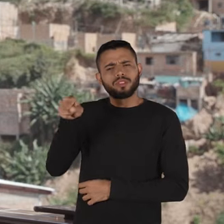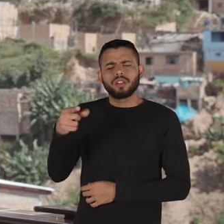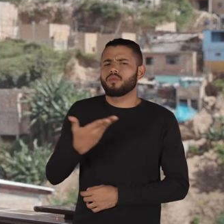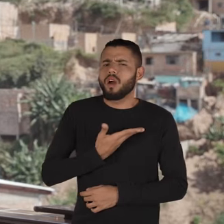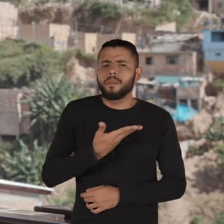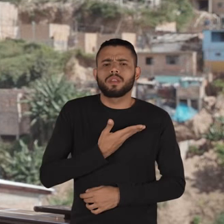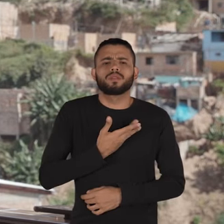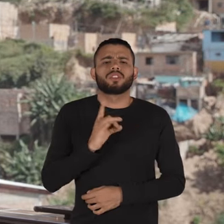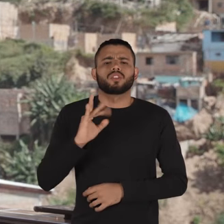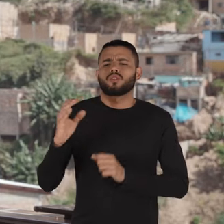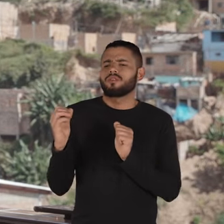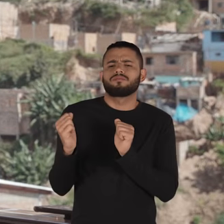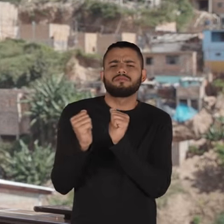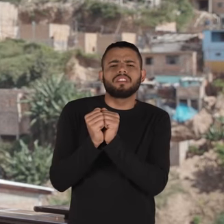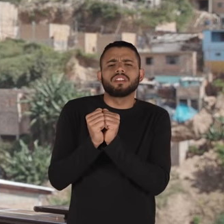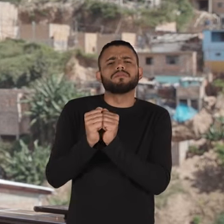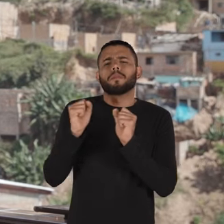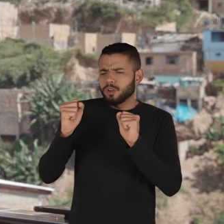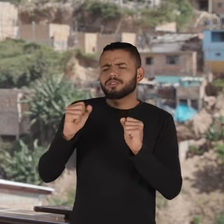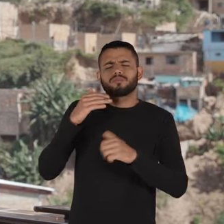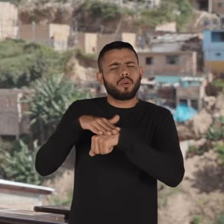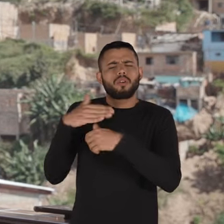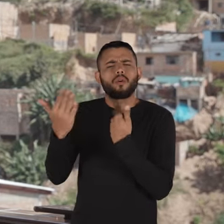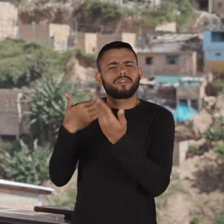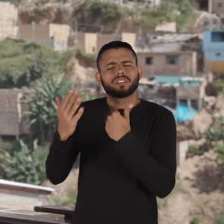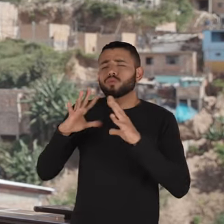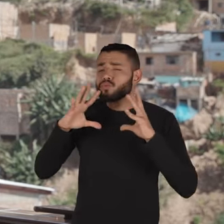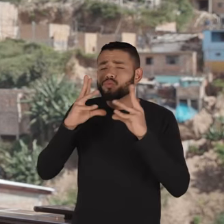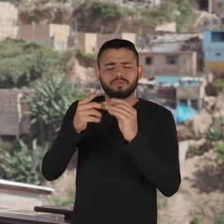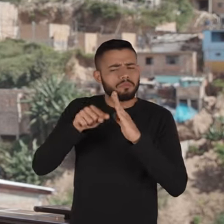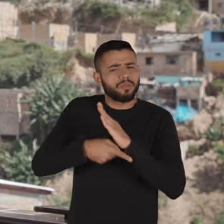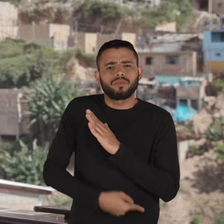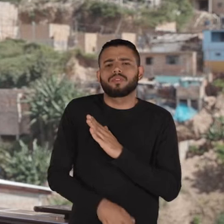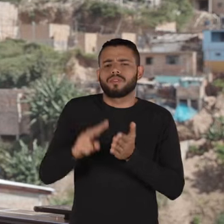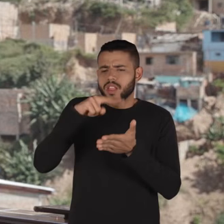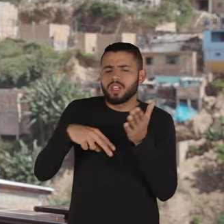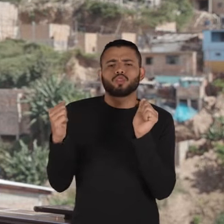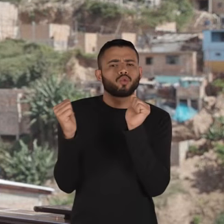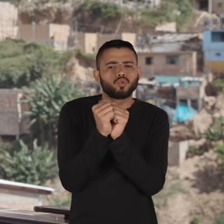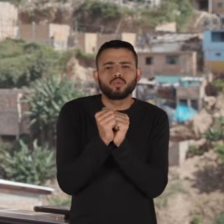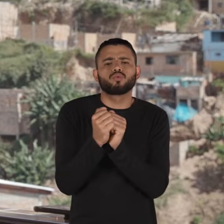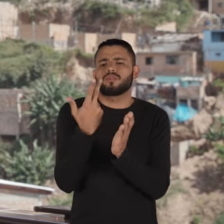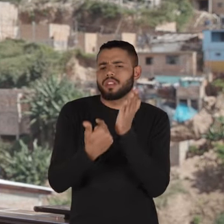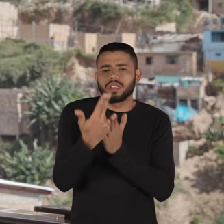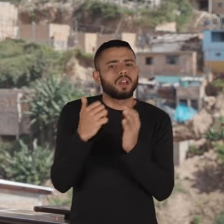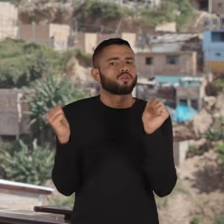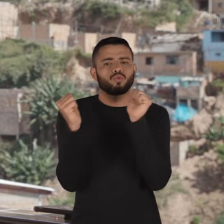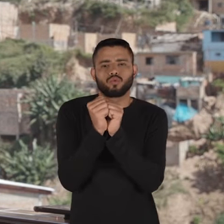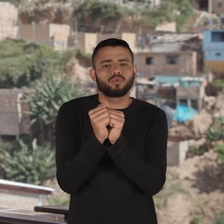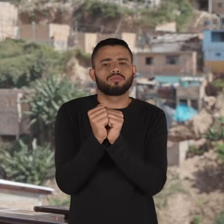te amo, sou seu brother e não vamos só até a página 2. Vamos escrever a história inteira, sabe? Vamos ler junto, vamos